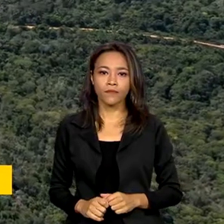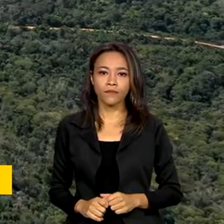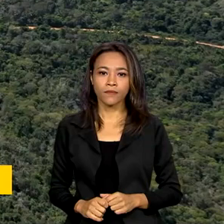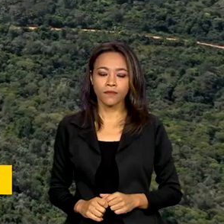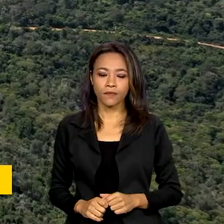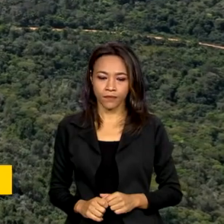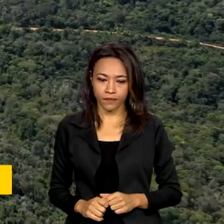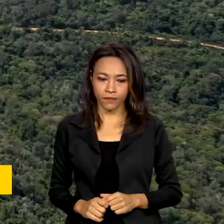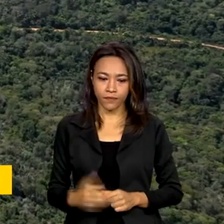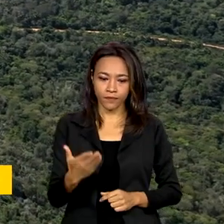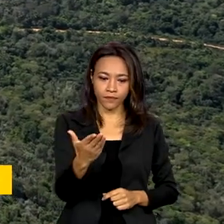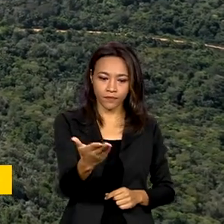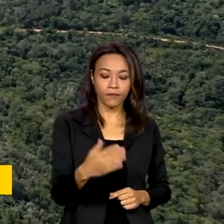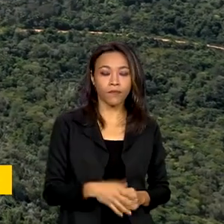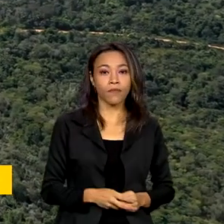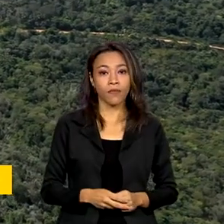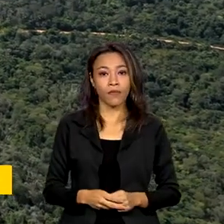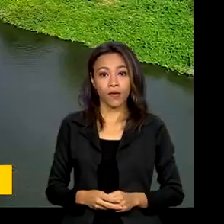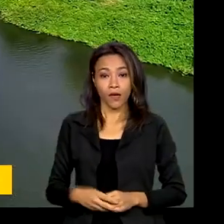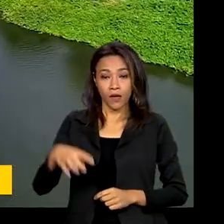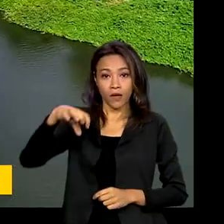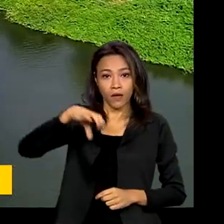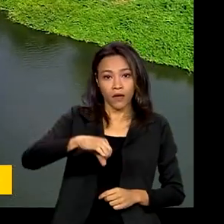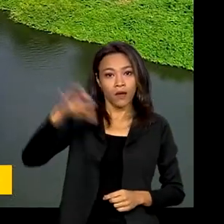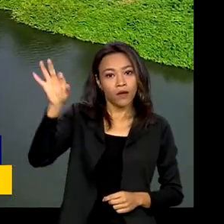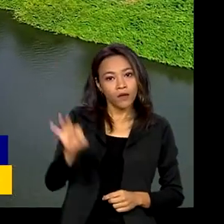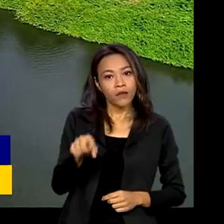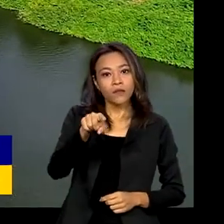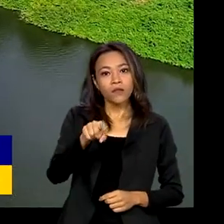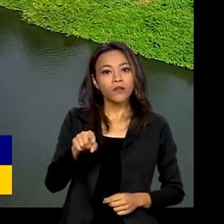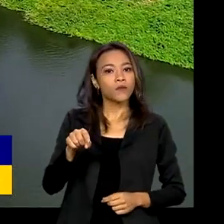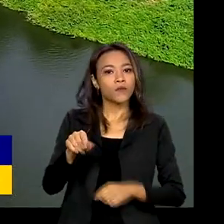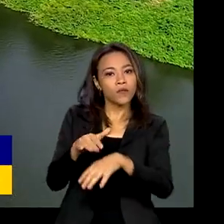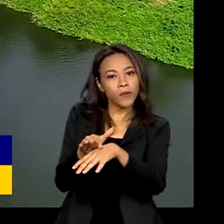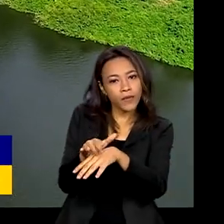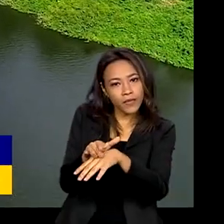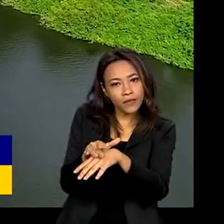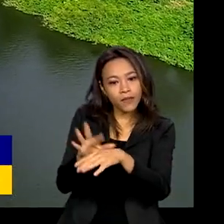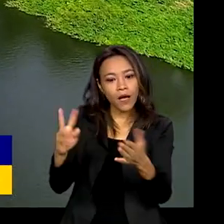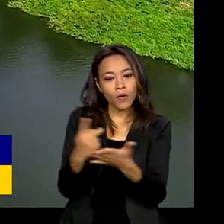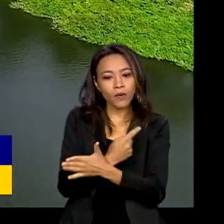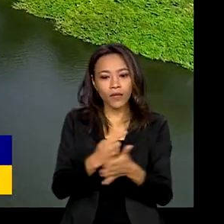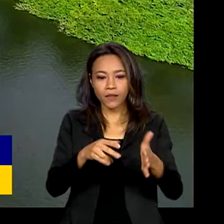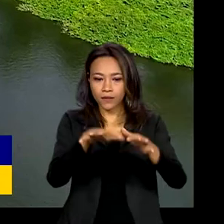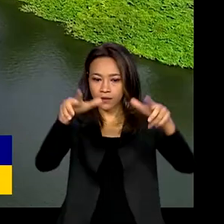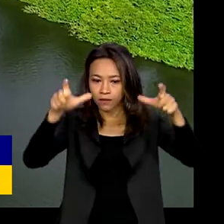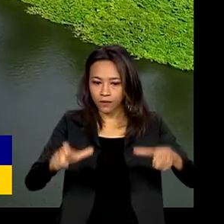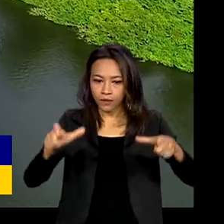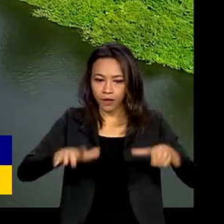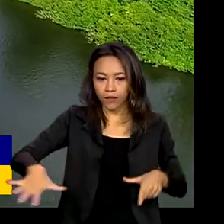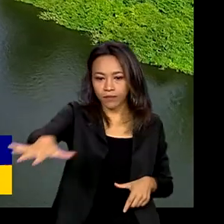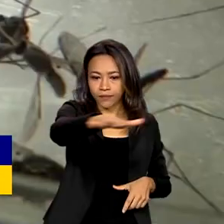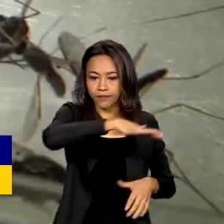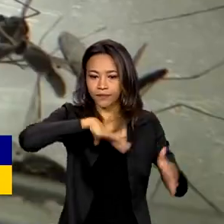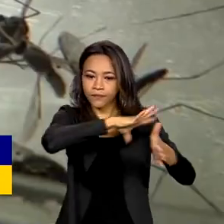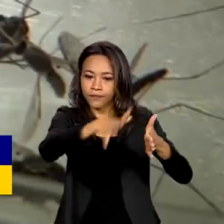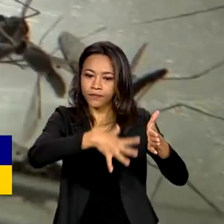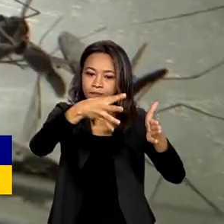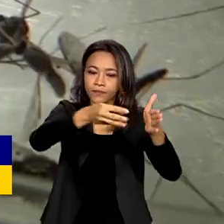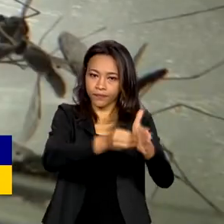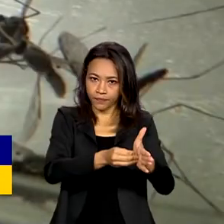9% dos casos de malária ocorrem na região amazônica, em localidades mais vulneráveis.